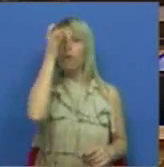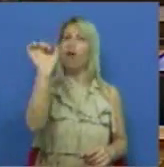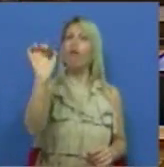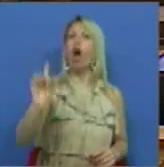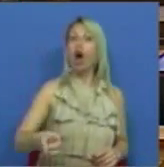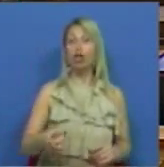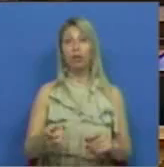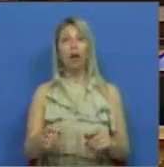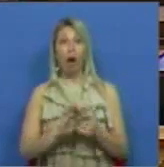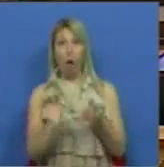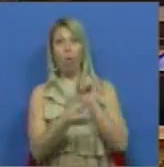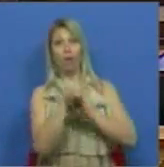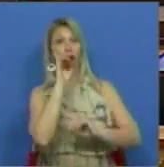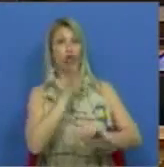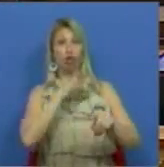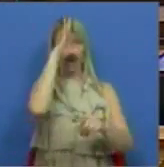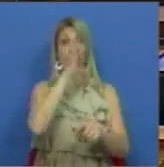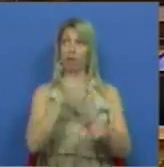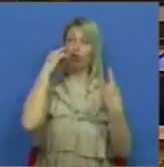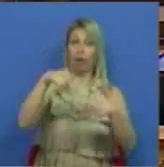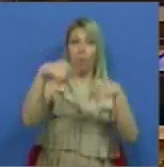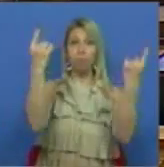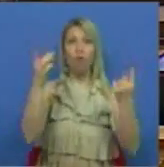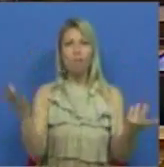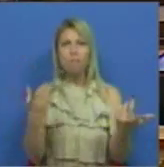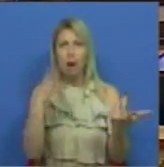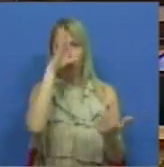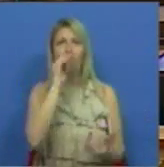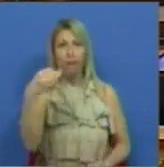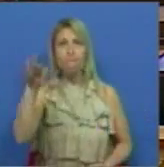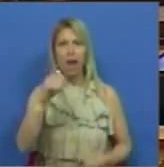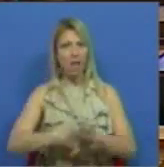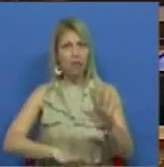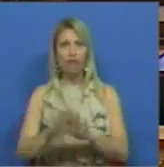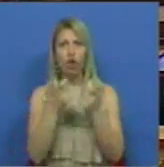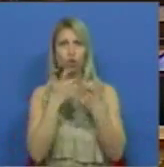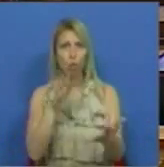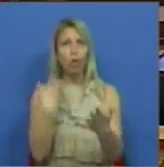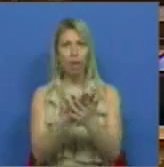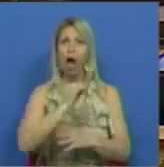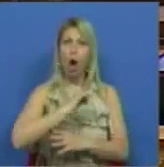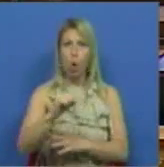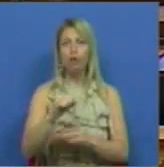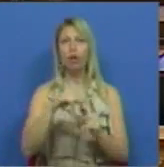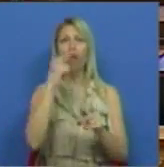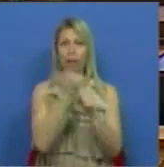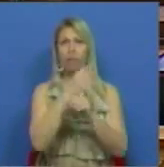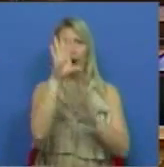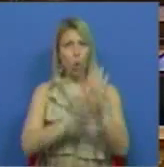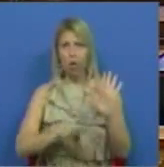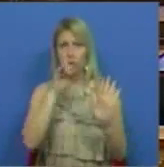Sra. Ministra agora anunciou, tem feito tudo, mas mesmo tudo, para o combate à precariedade. É que na nossa